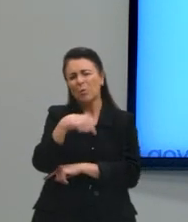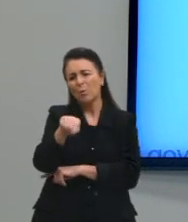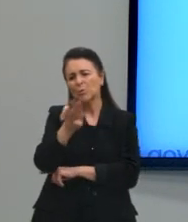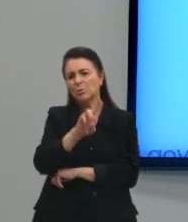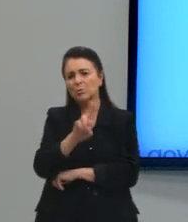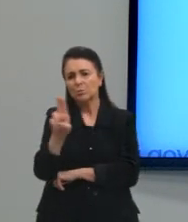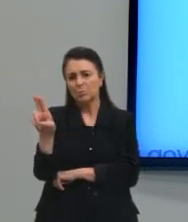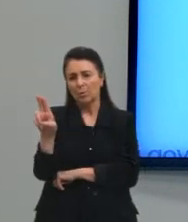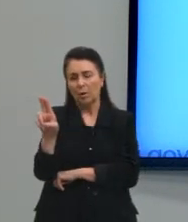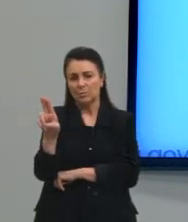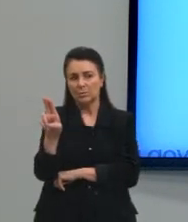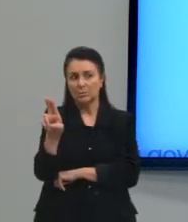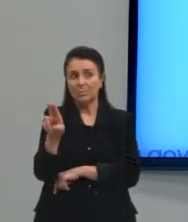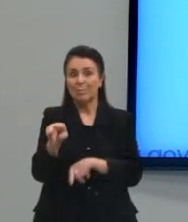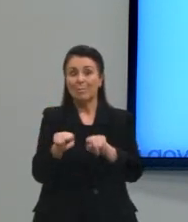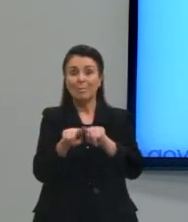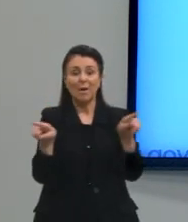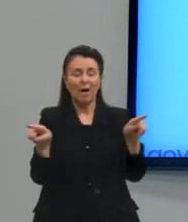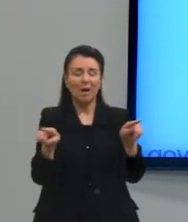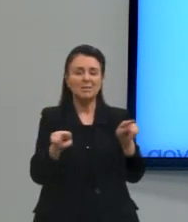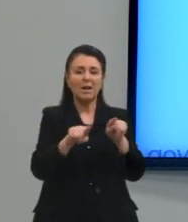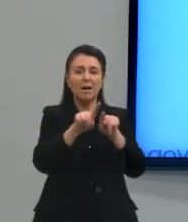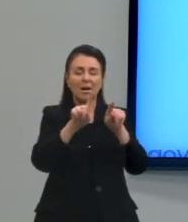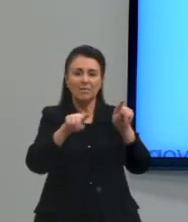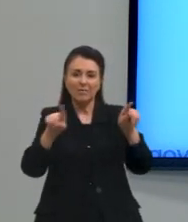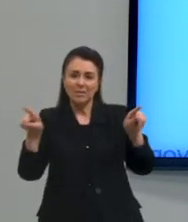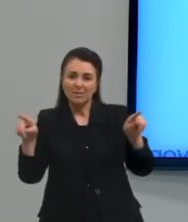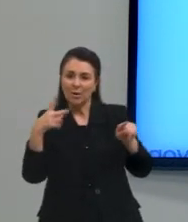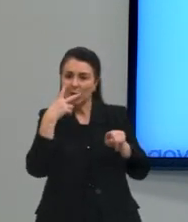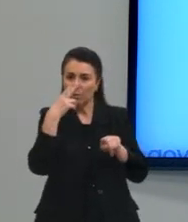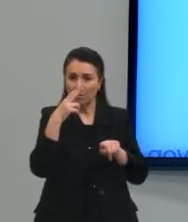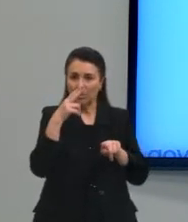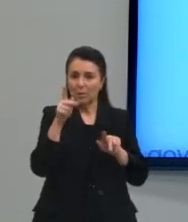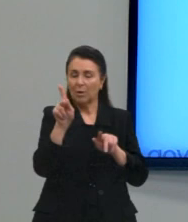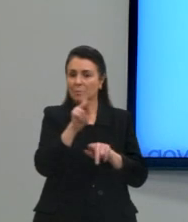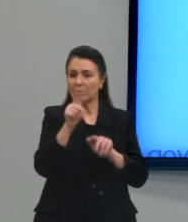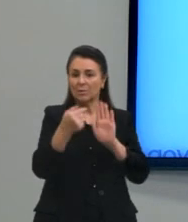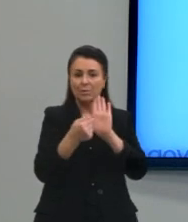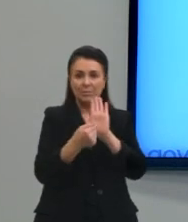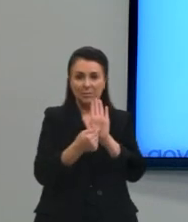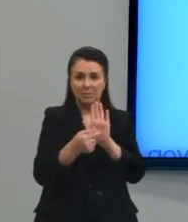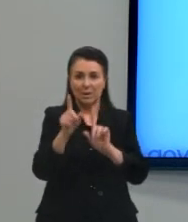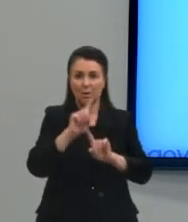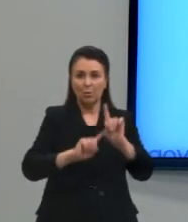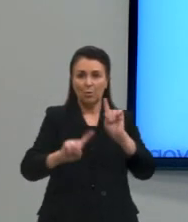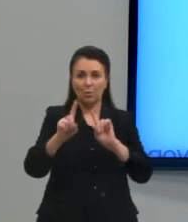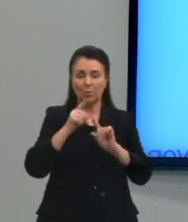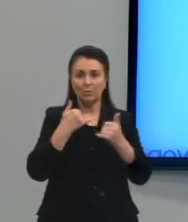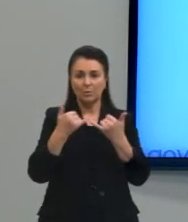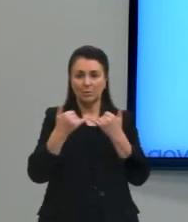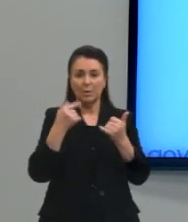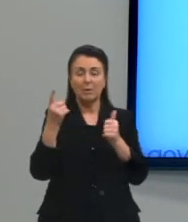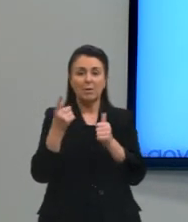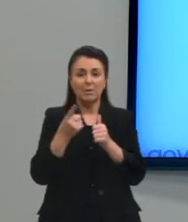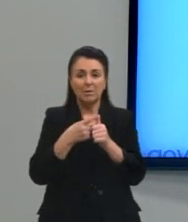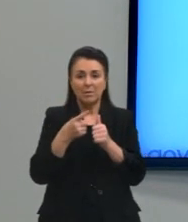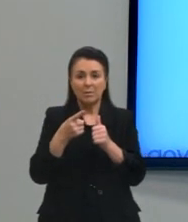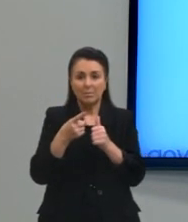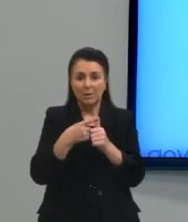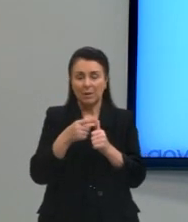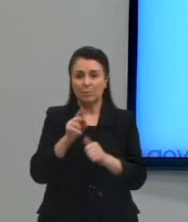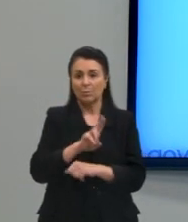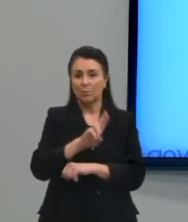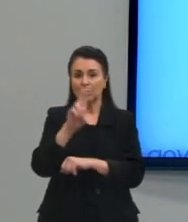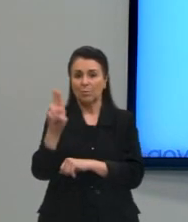essas mesmas variações. Eu trouxe aqui alguns exemplos. Primeiro deles, o que a gente vai